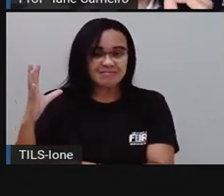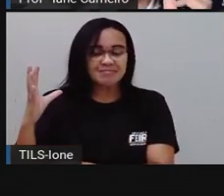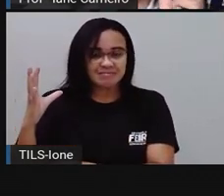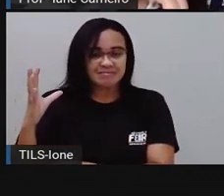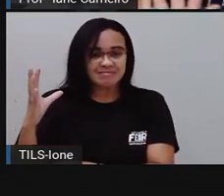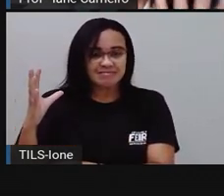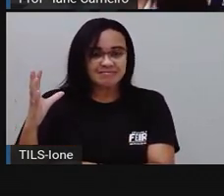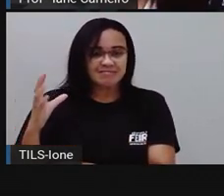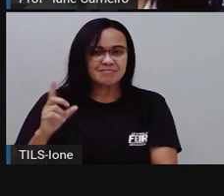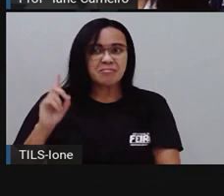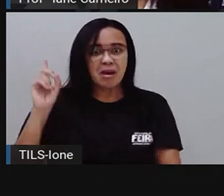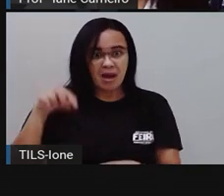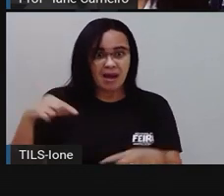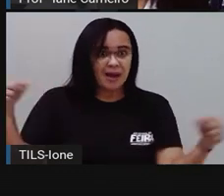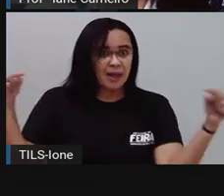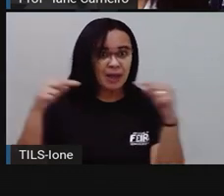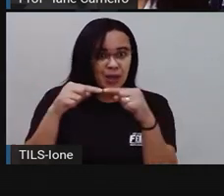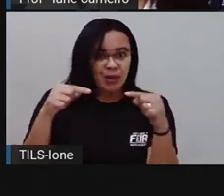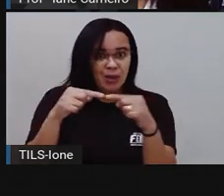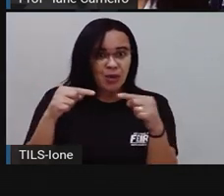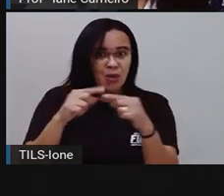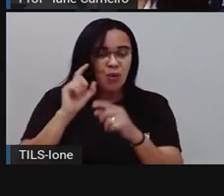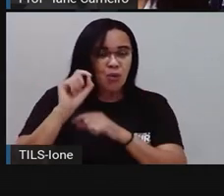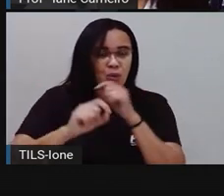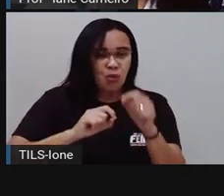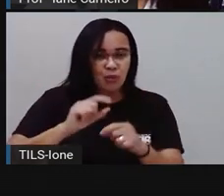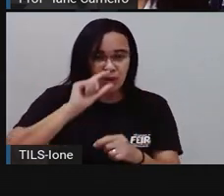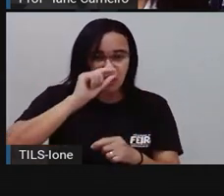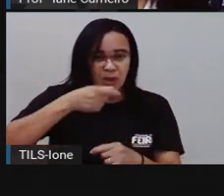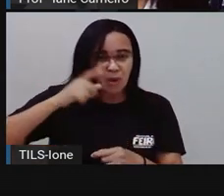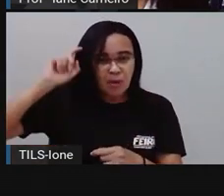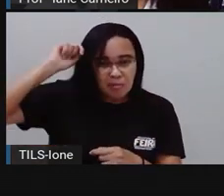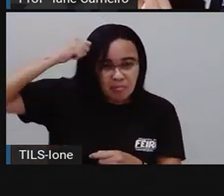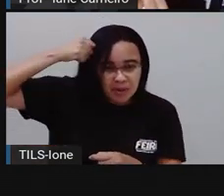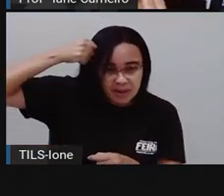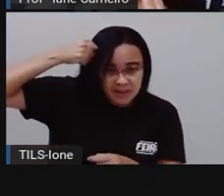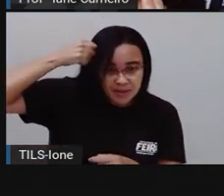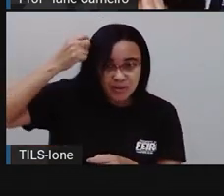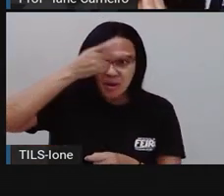seriam como urubus, aos olhos de quem os visse.